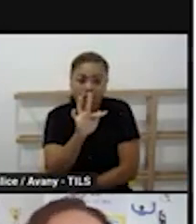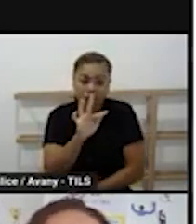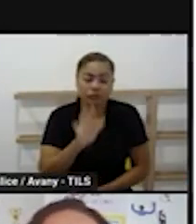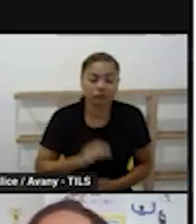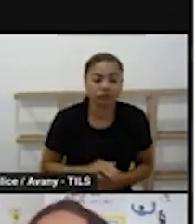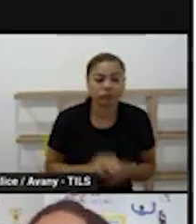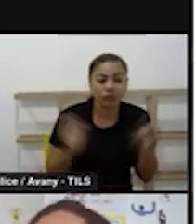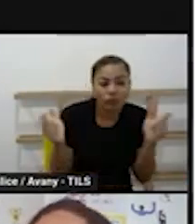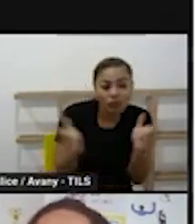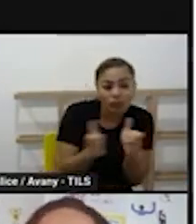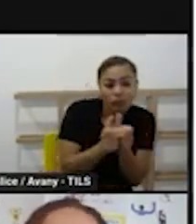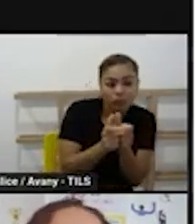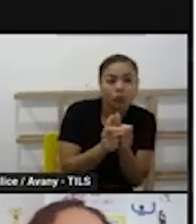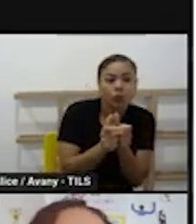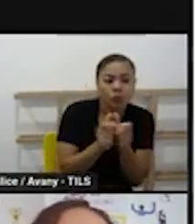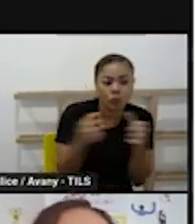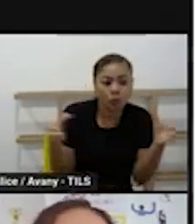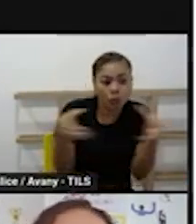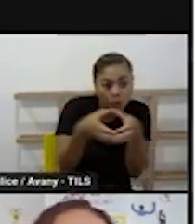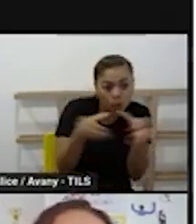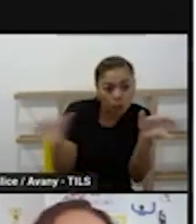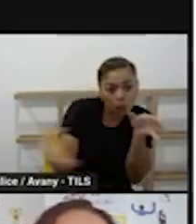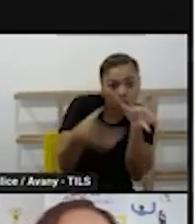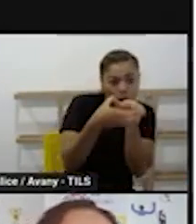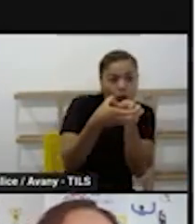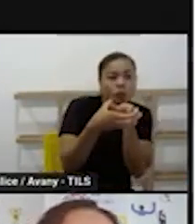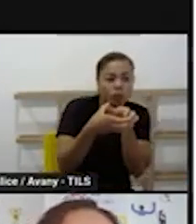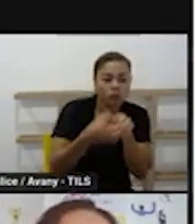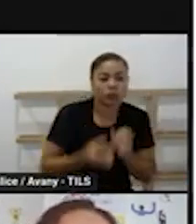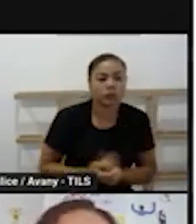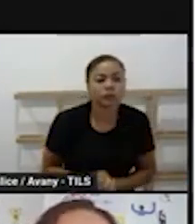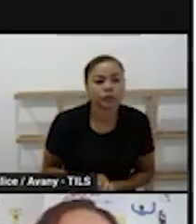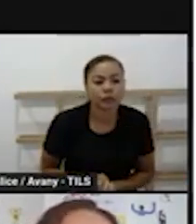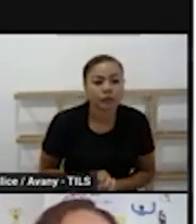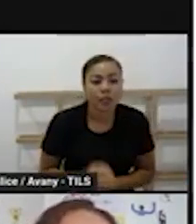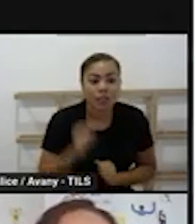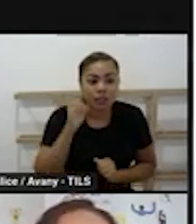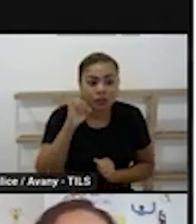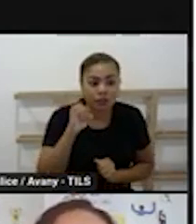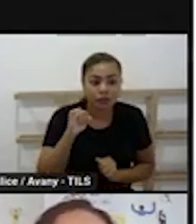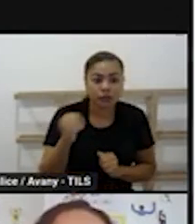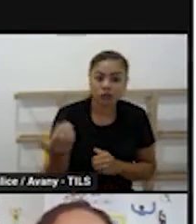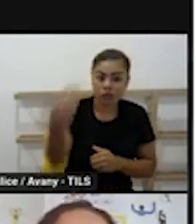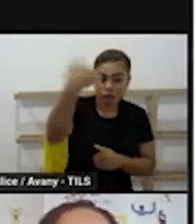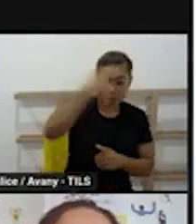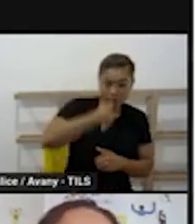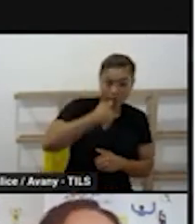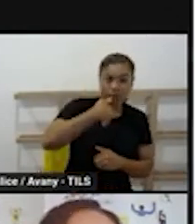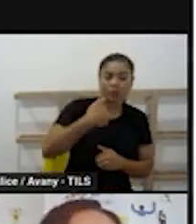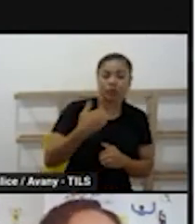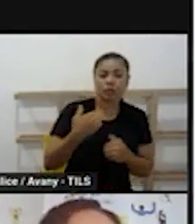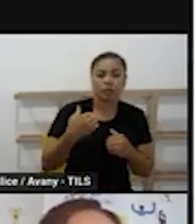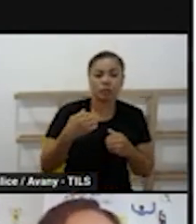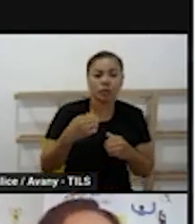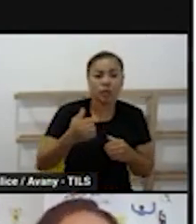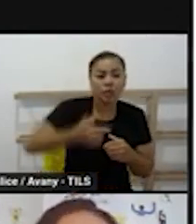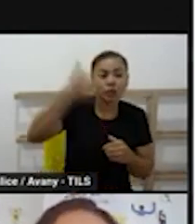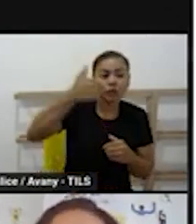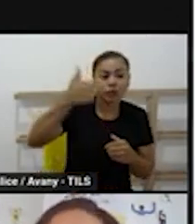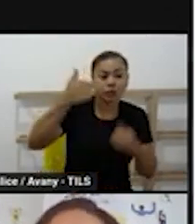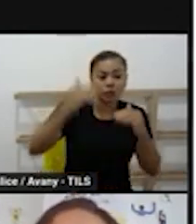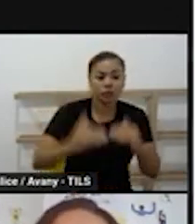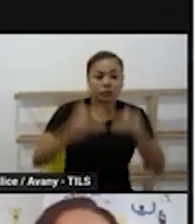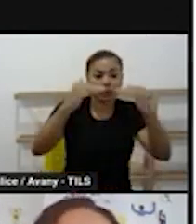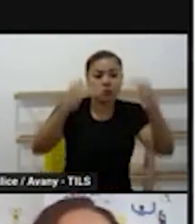agrupadas se vocês puderem dialogar com a gente procurar aqui a gente na divisão de educação infantil segundo andar sala 17